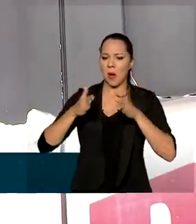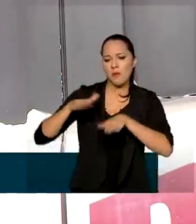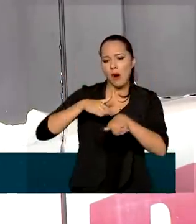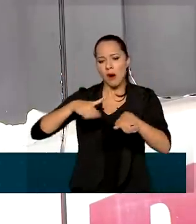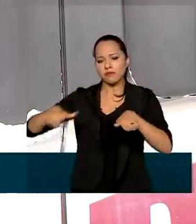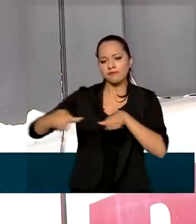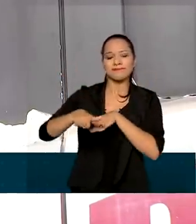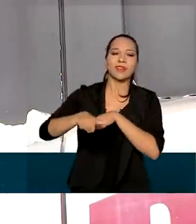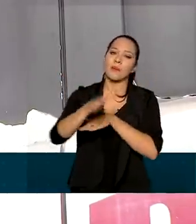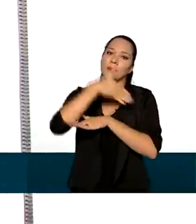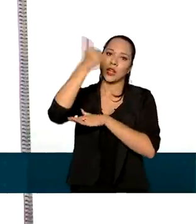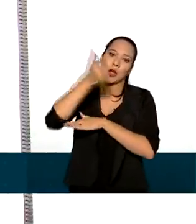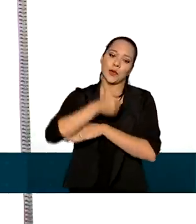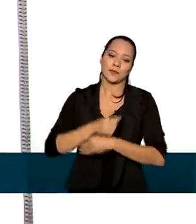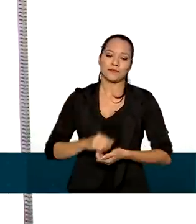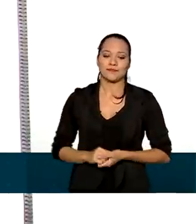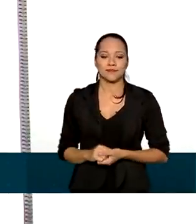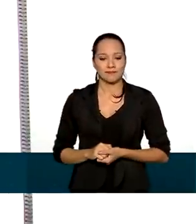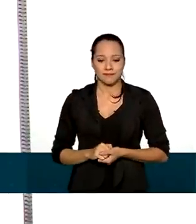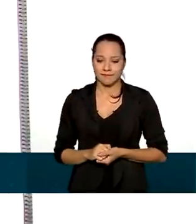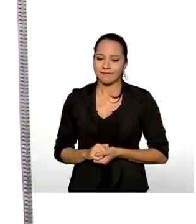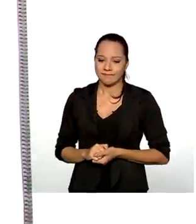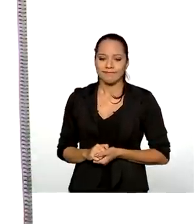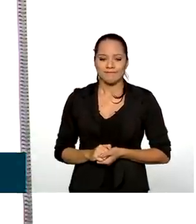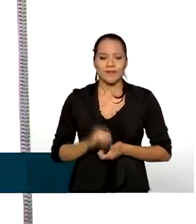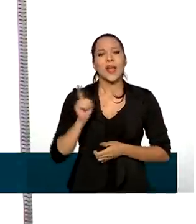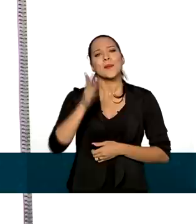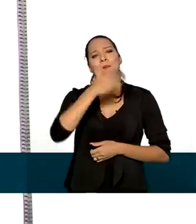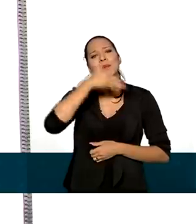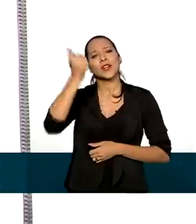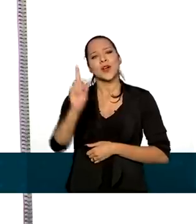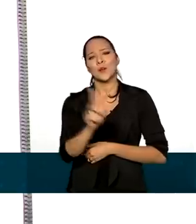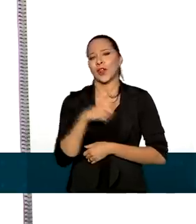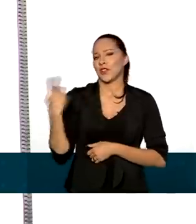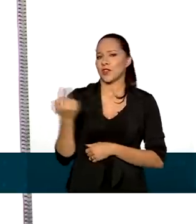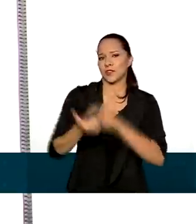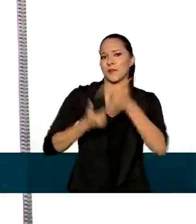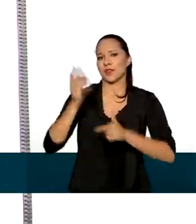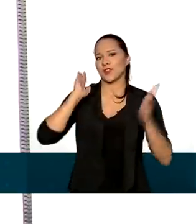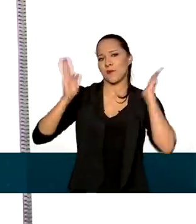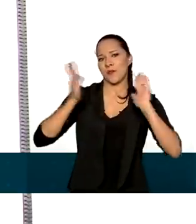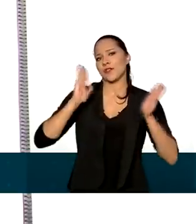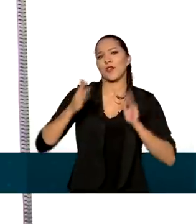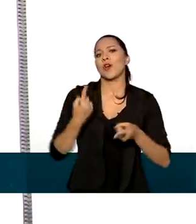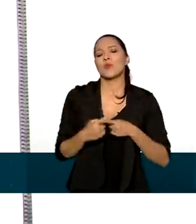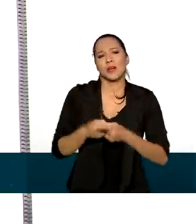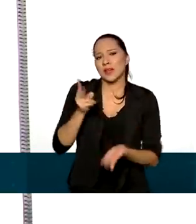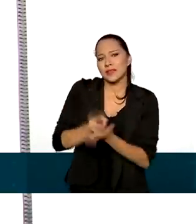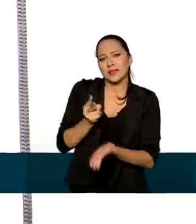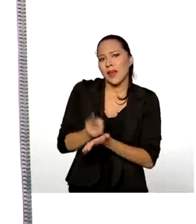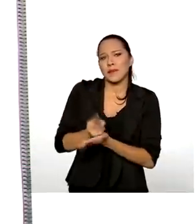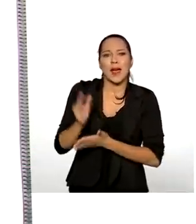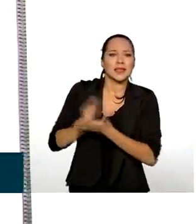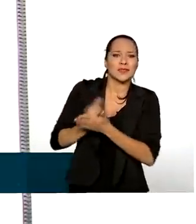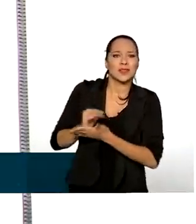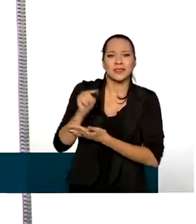Vai melhorar bastante para nós. Vai ser melhor para os caminhoneiros, Porque sempre aqui,